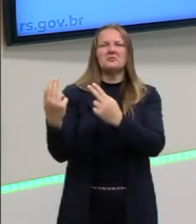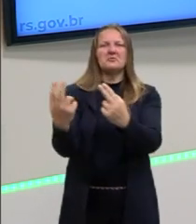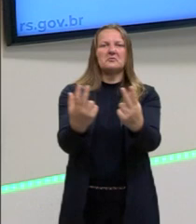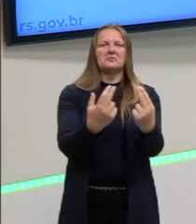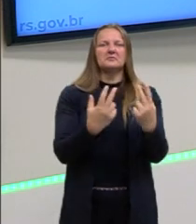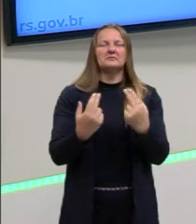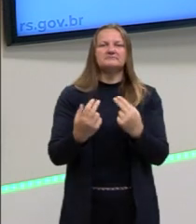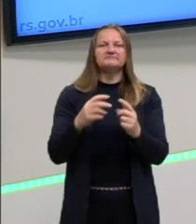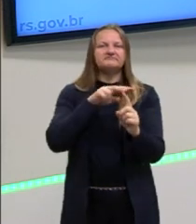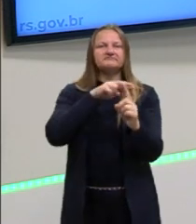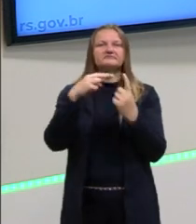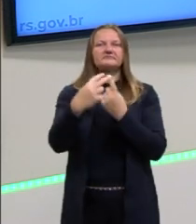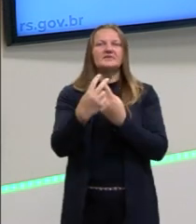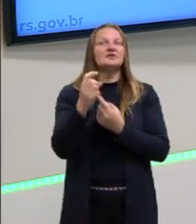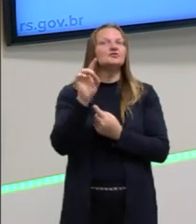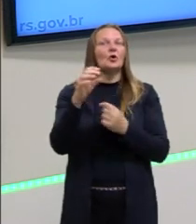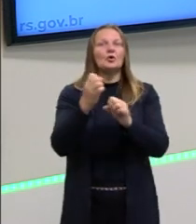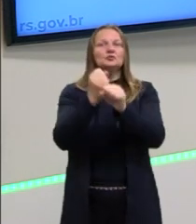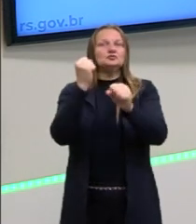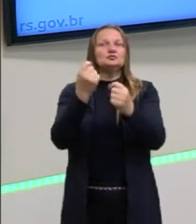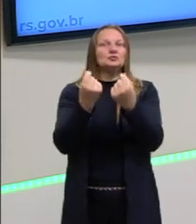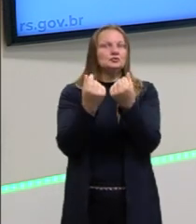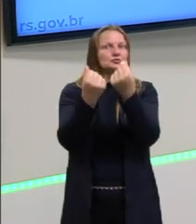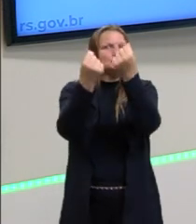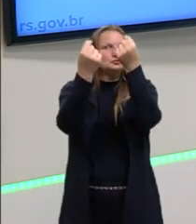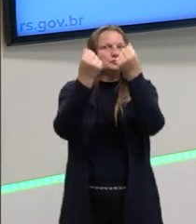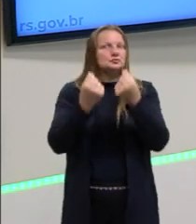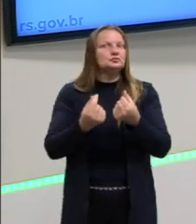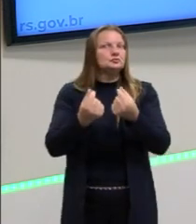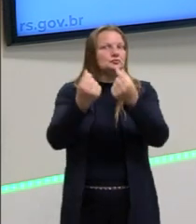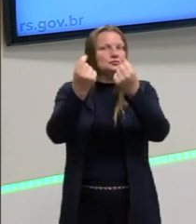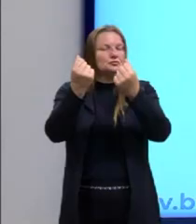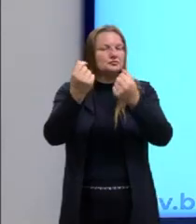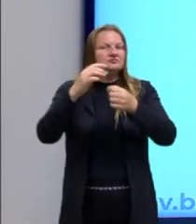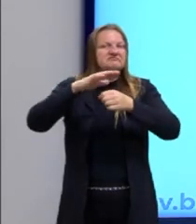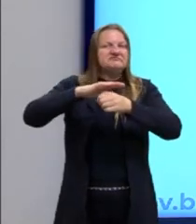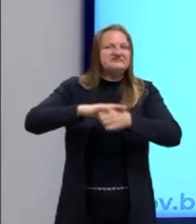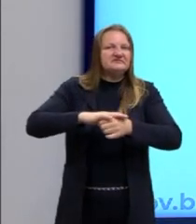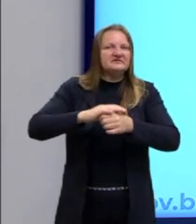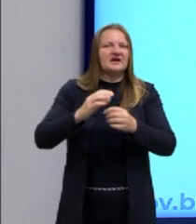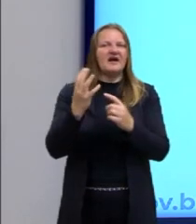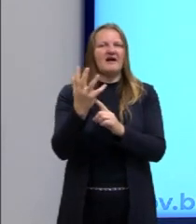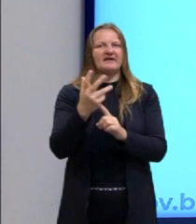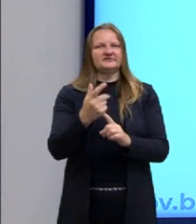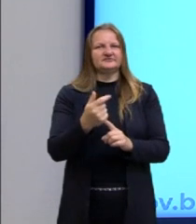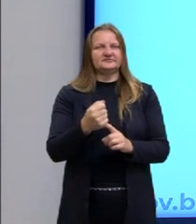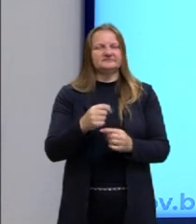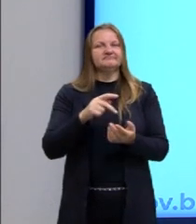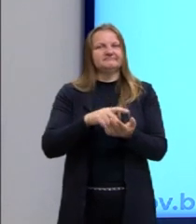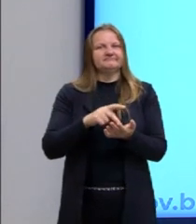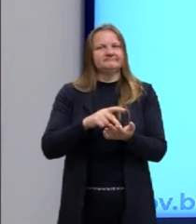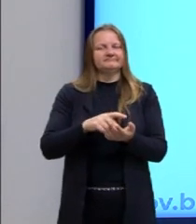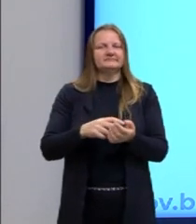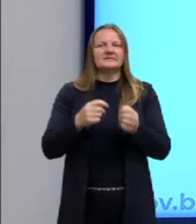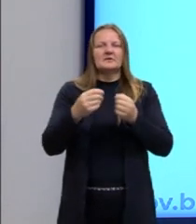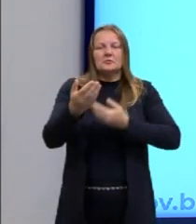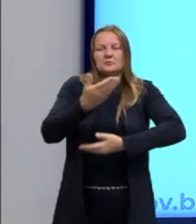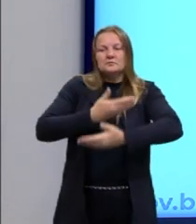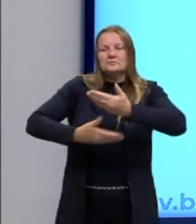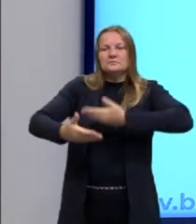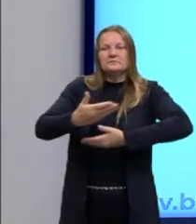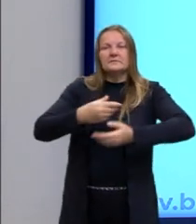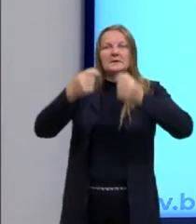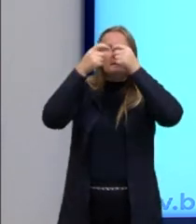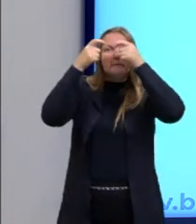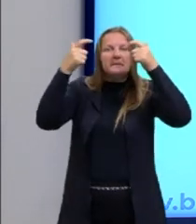perspectiva lucrativa, que até então era nova para a arte. Então, olha, a perspectiva de compartilhar conhecimento, pensamento